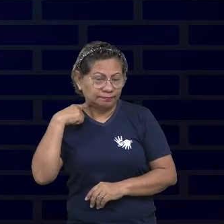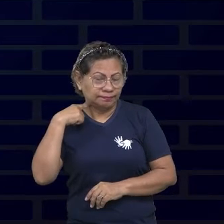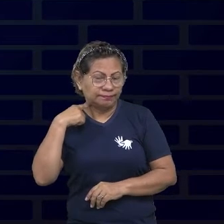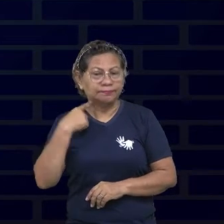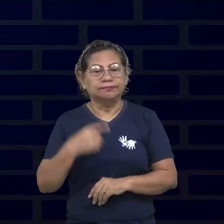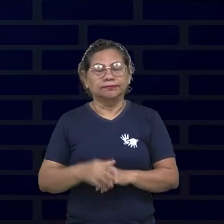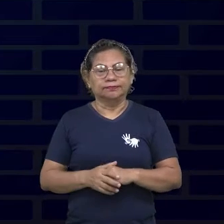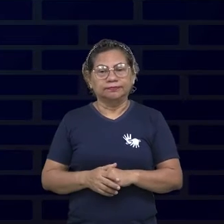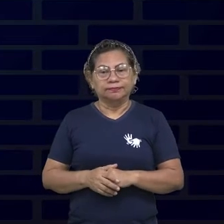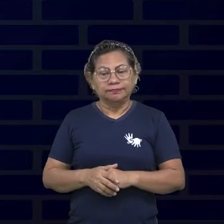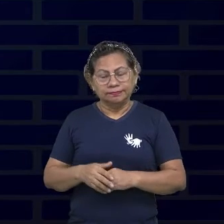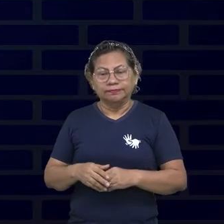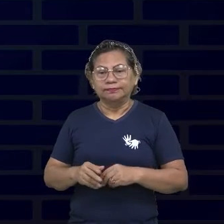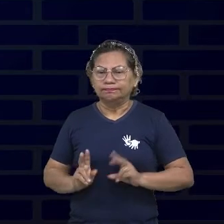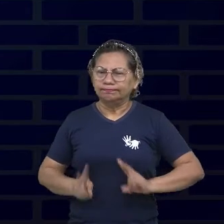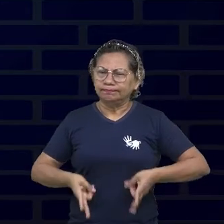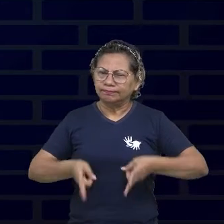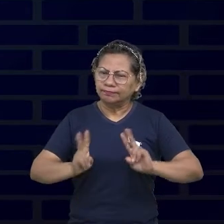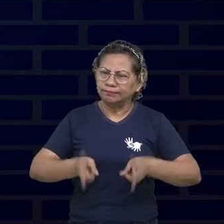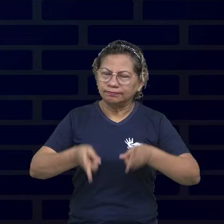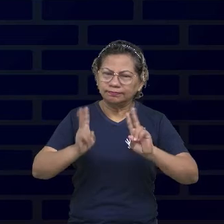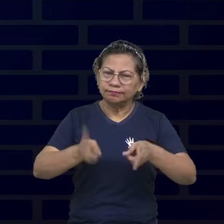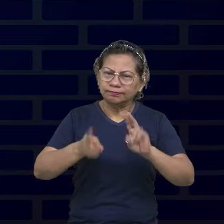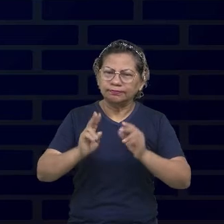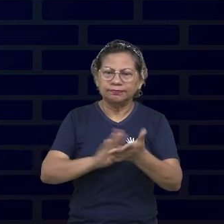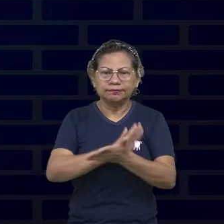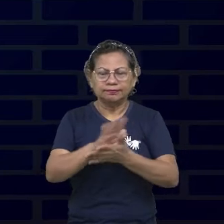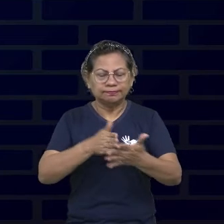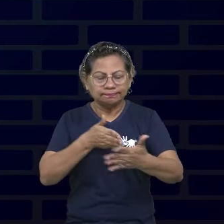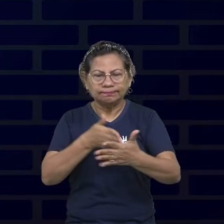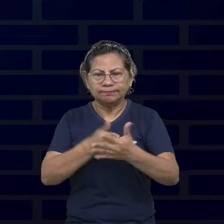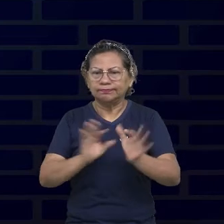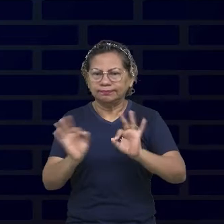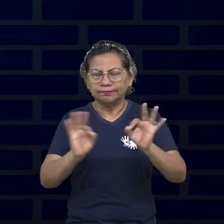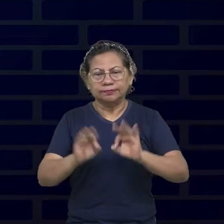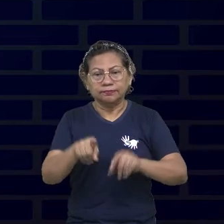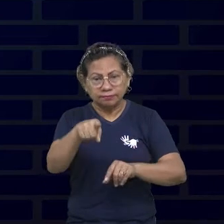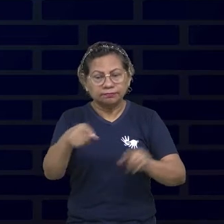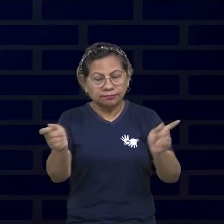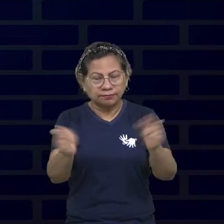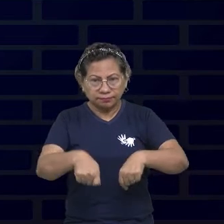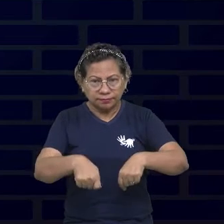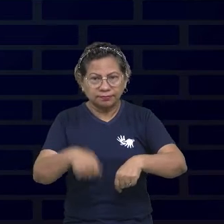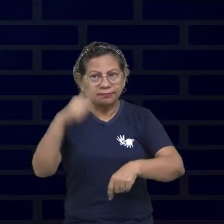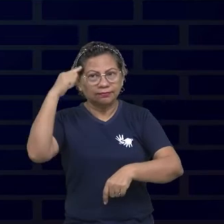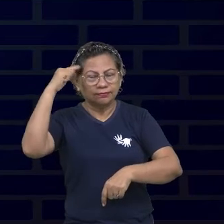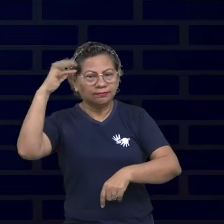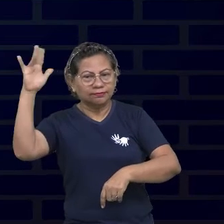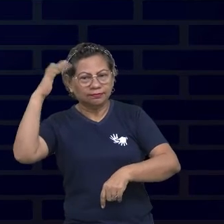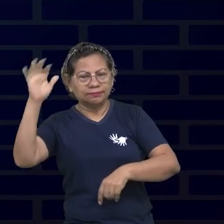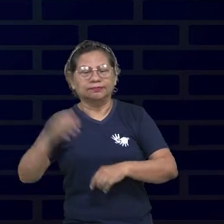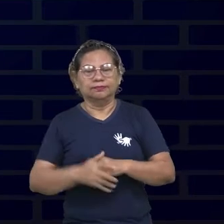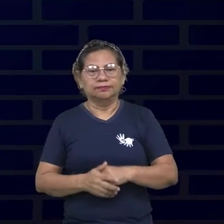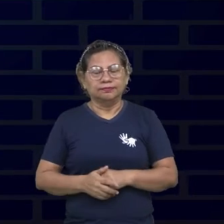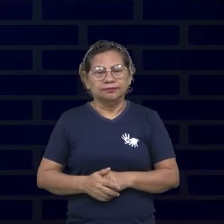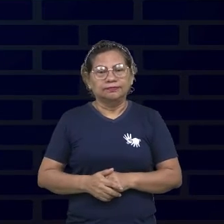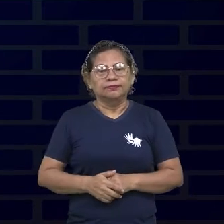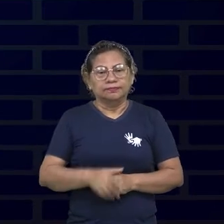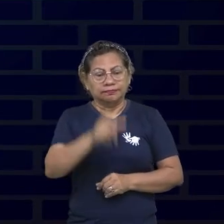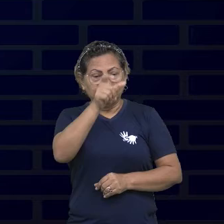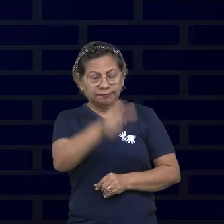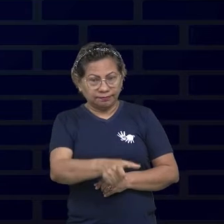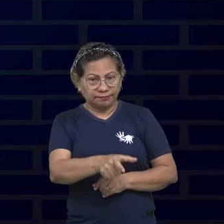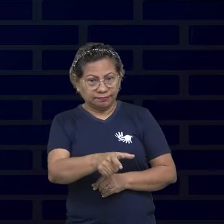insista. Você é capaz de obter todos os seus sonhos. Eu tive um sonho de ser delegado de polícia,